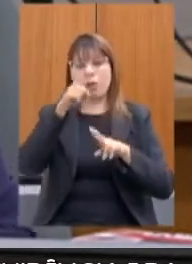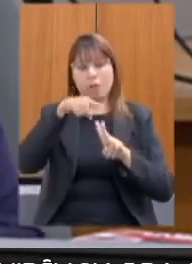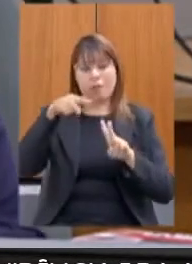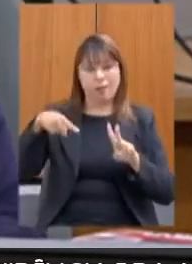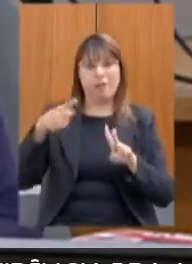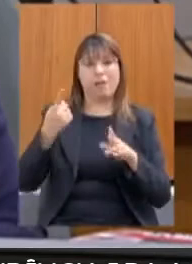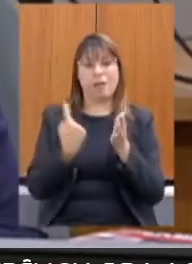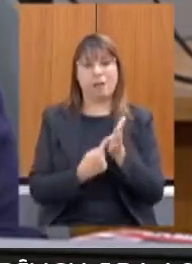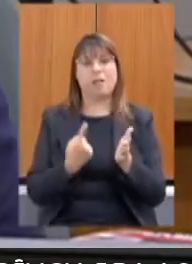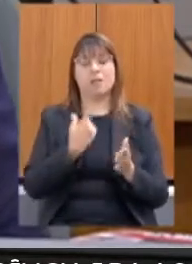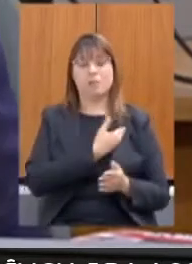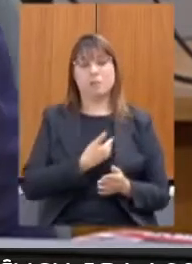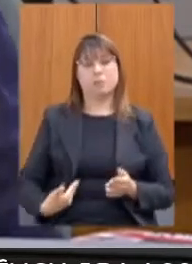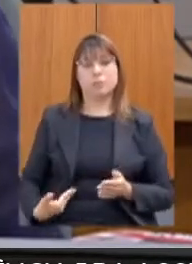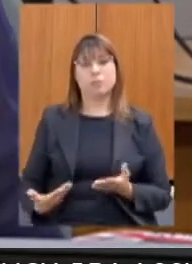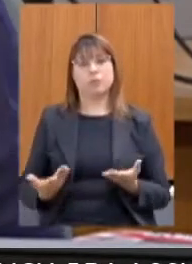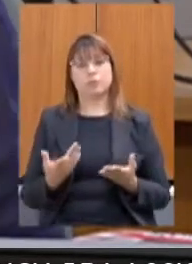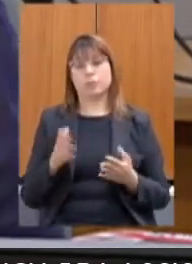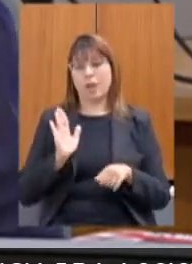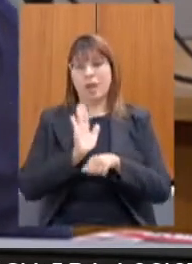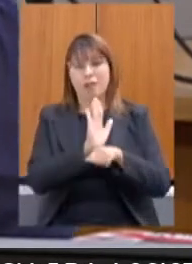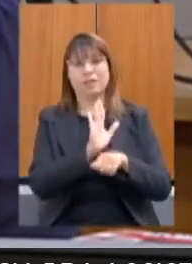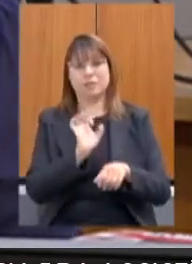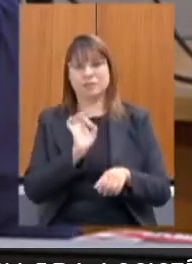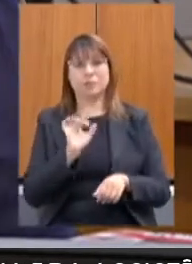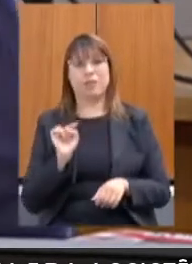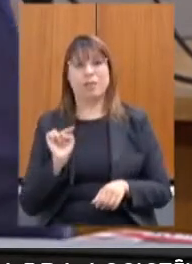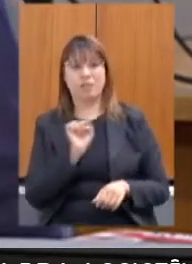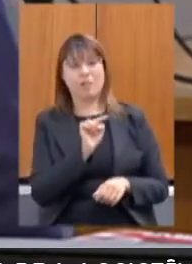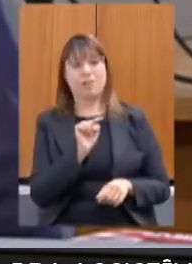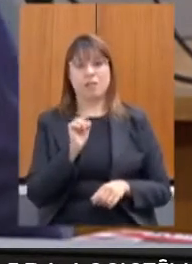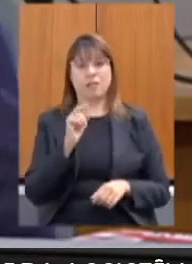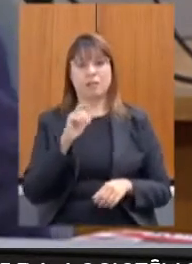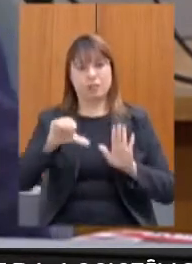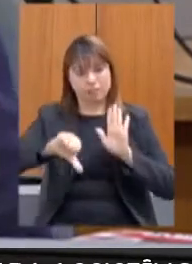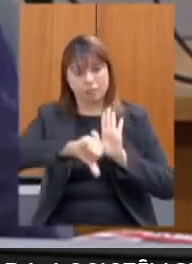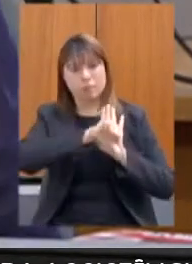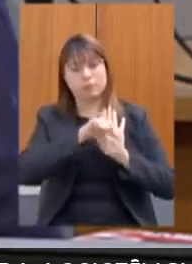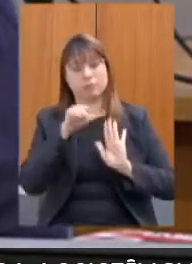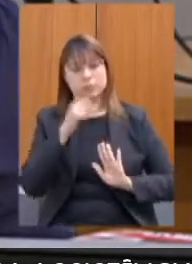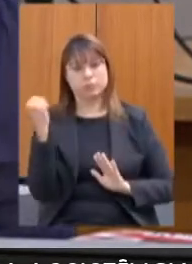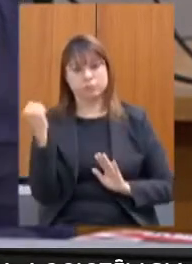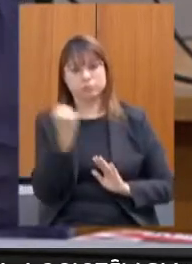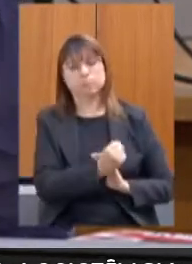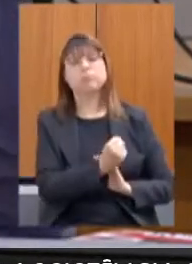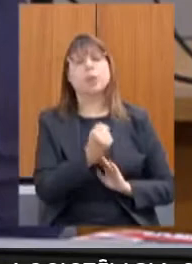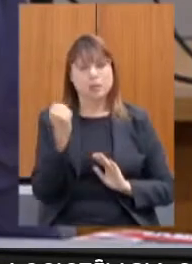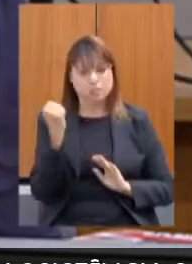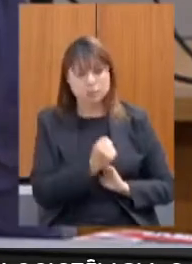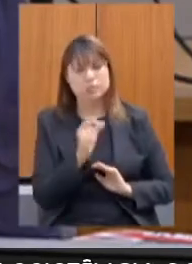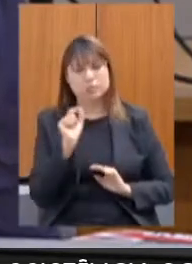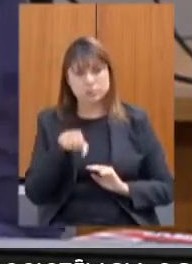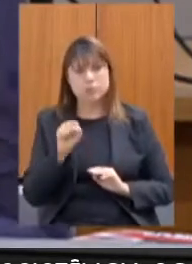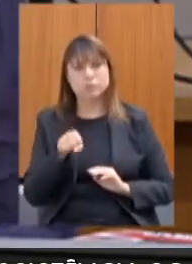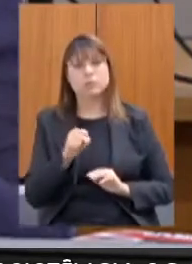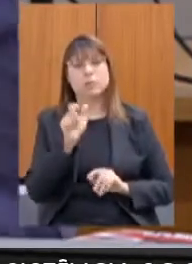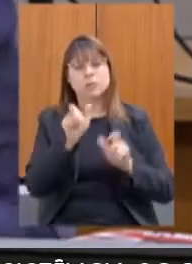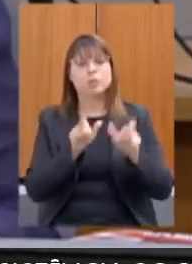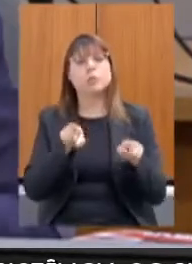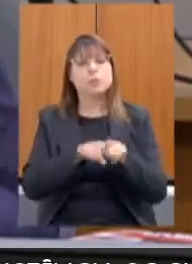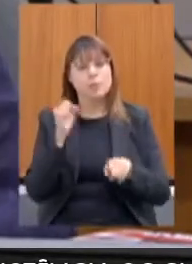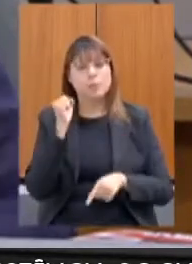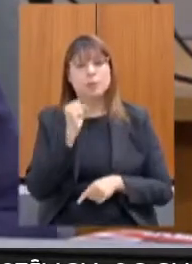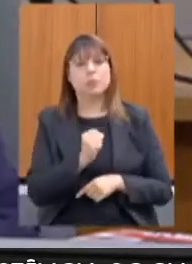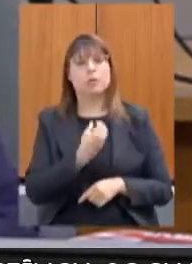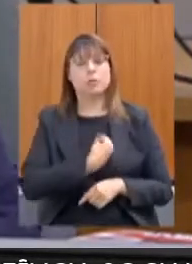Vale, todas as condições benéficas para a criminosa que assassinou e assassinou, além das pessoas, matou